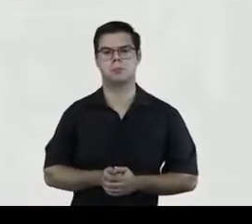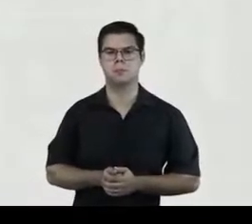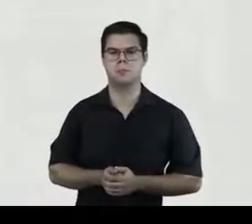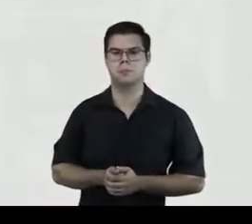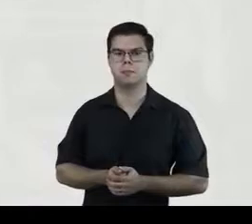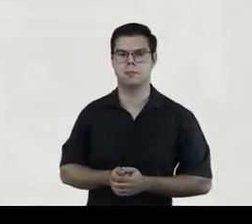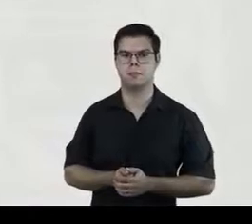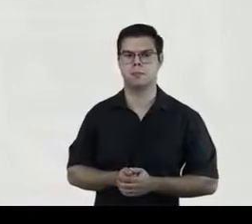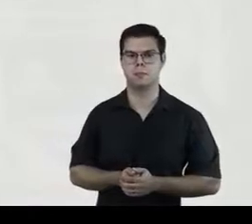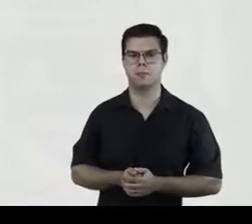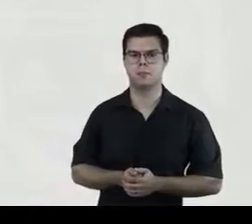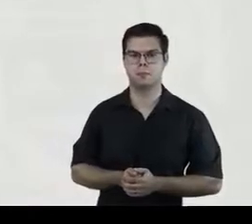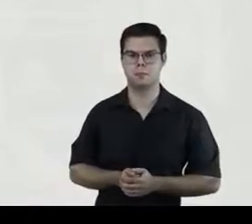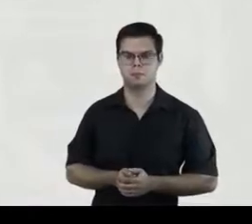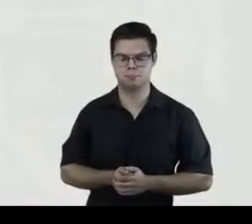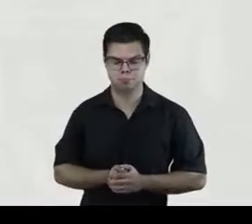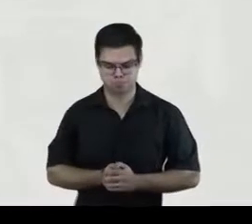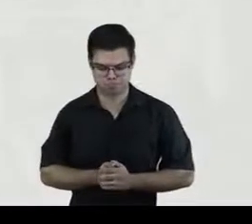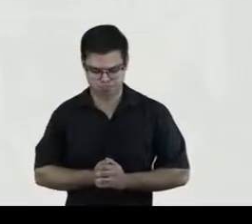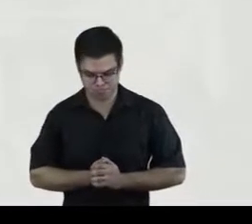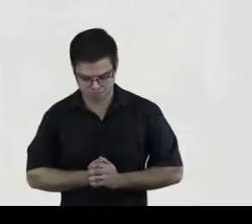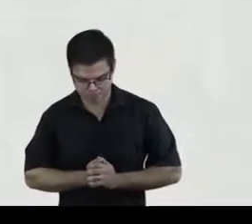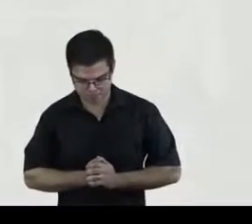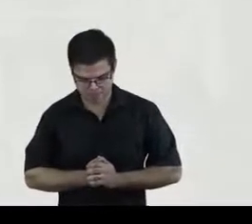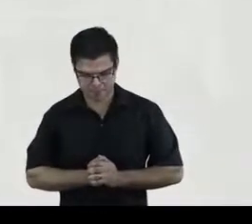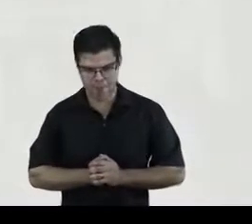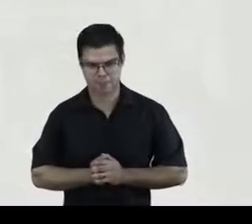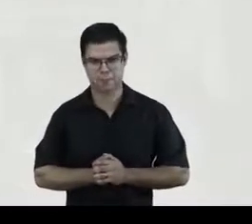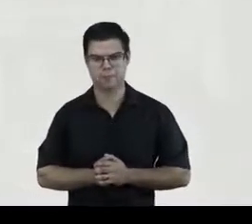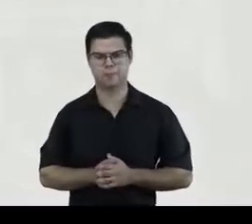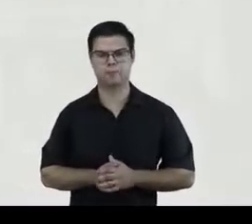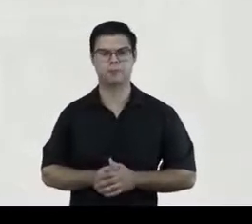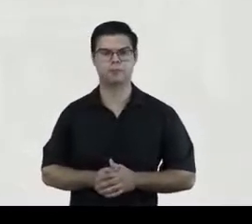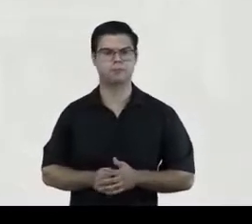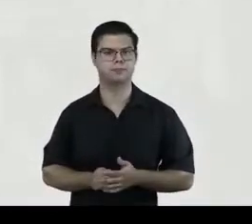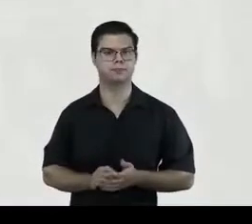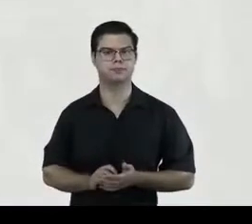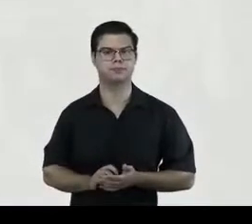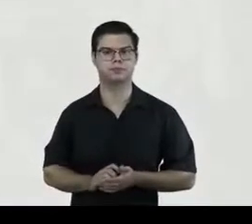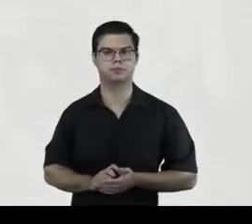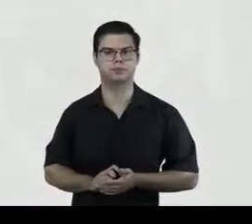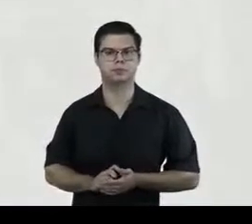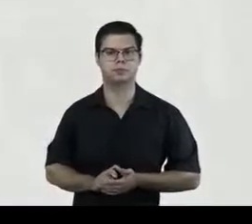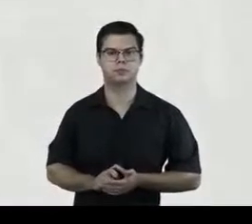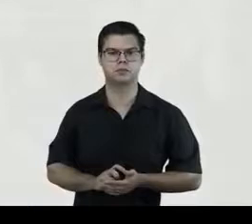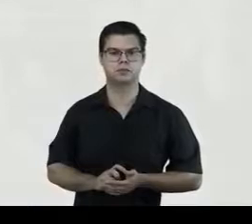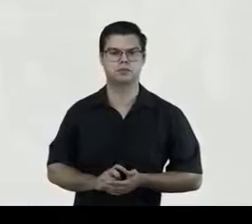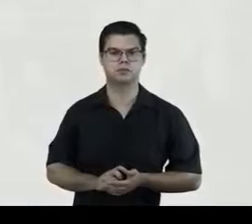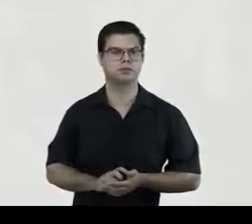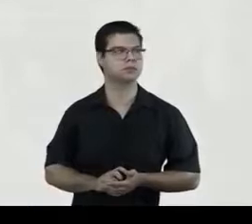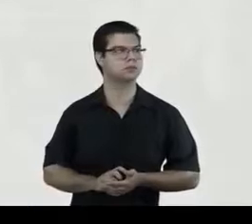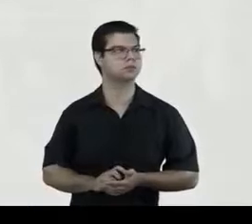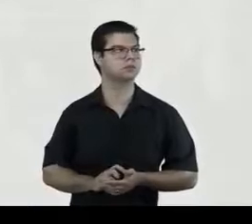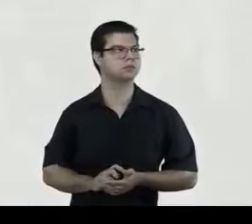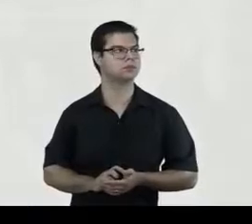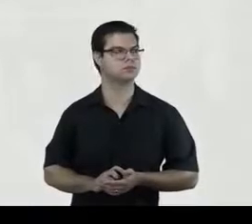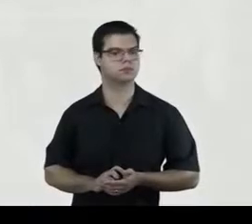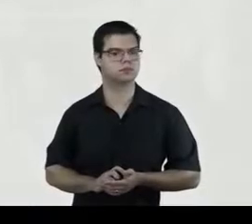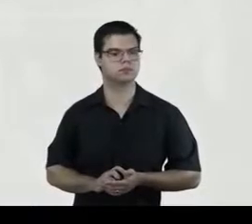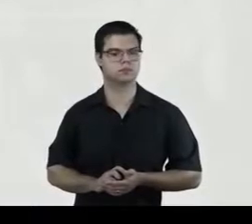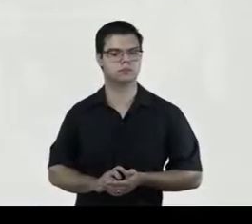exemplar da biblioteca municipale de Lyon das obras de Louise Labbé, publicadas em